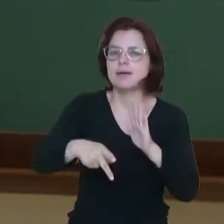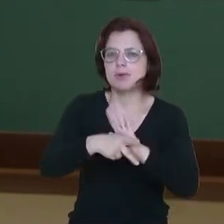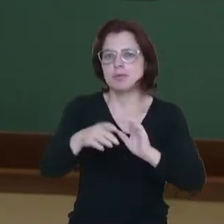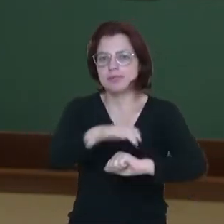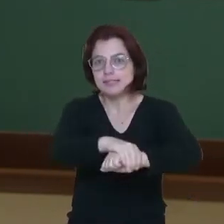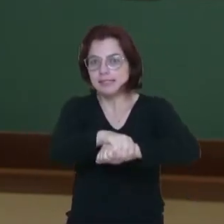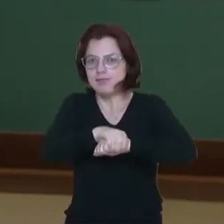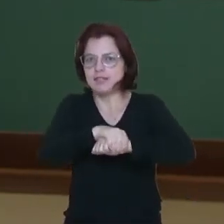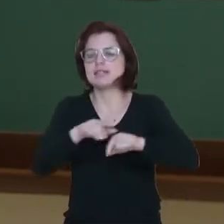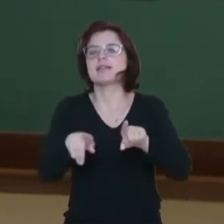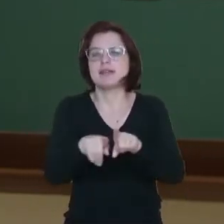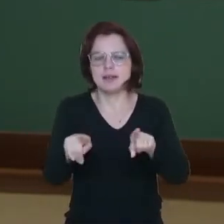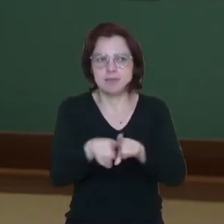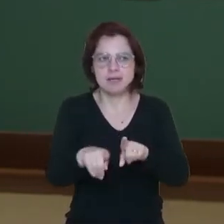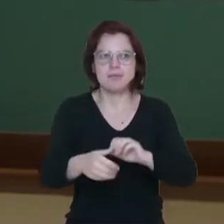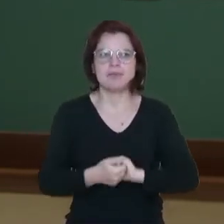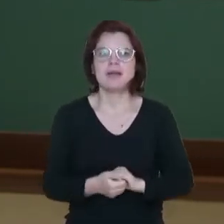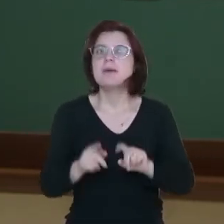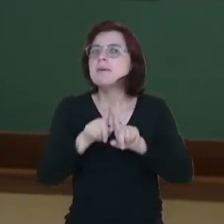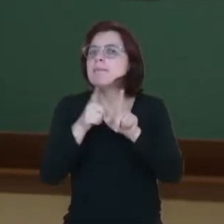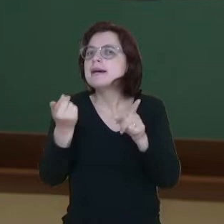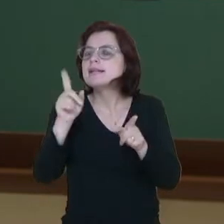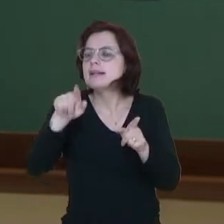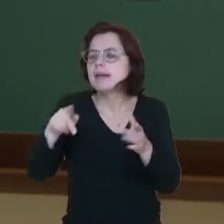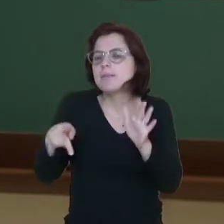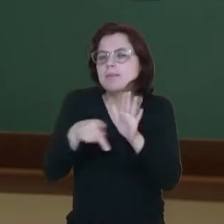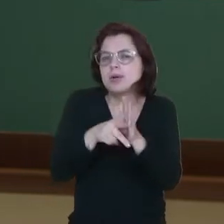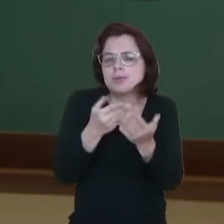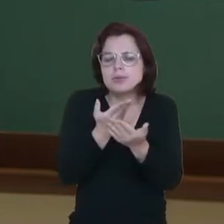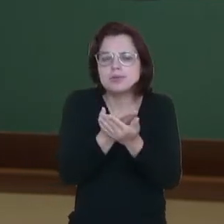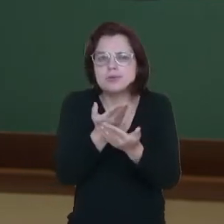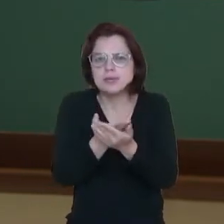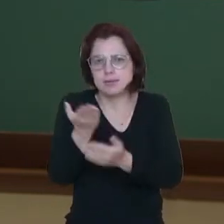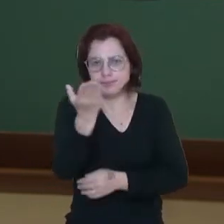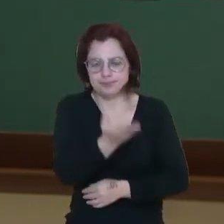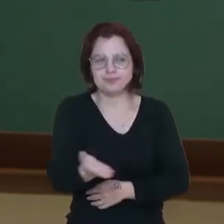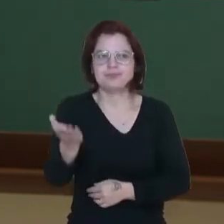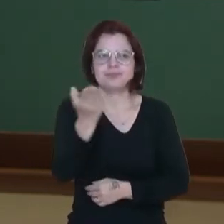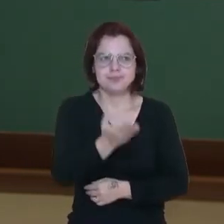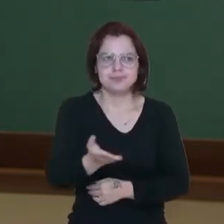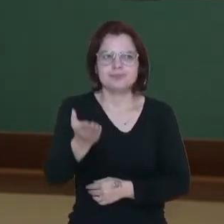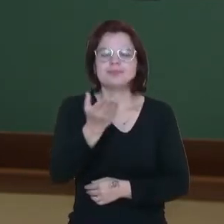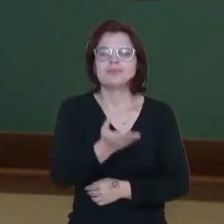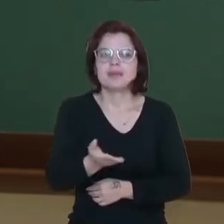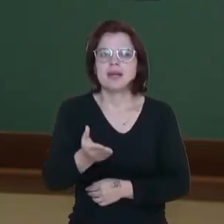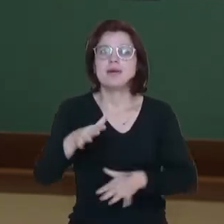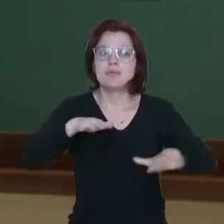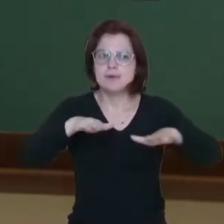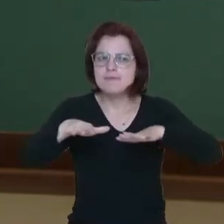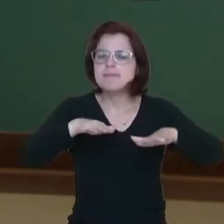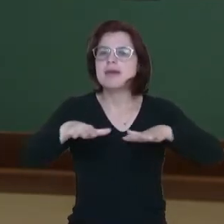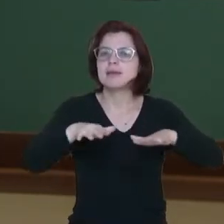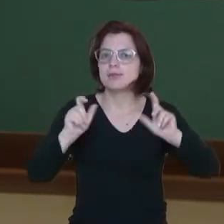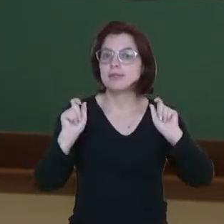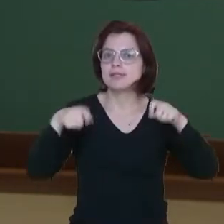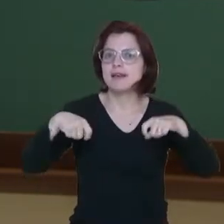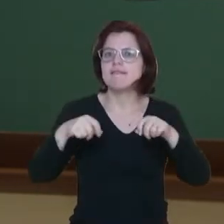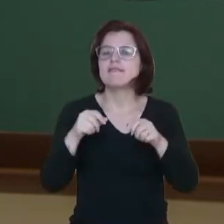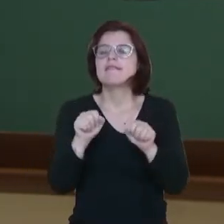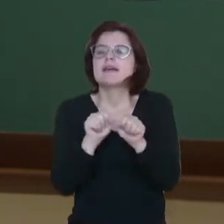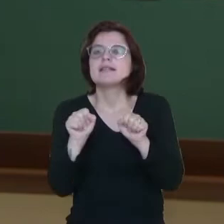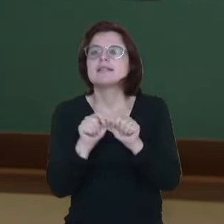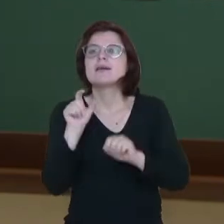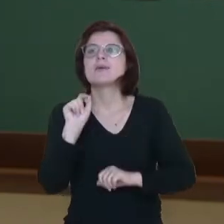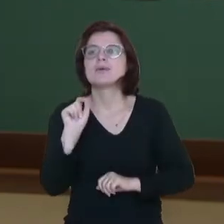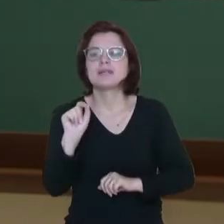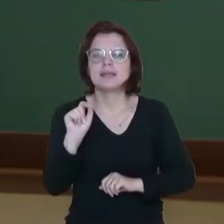de estudo, né? De melhor estudá-los. E os movimentos podem ser efetuados com